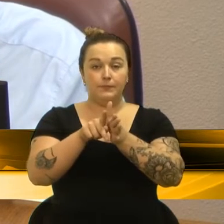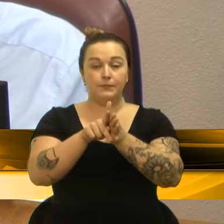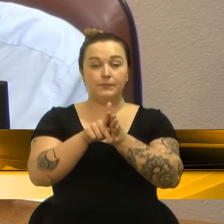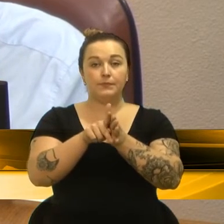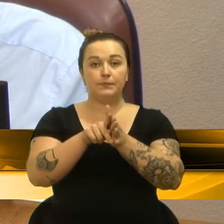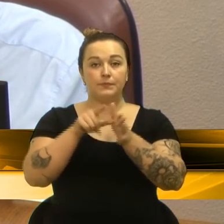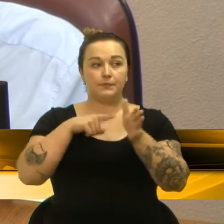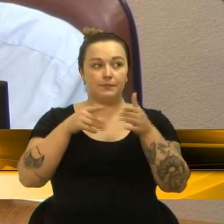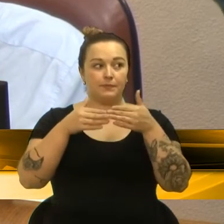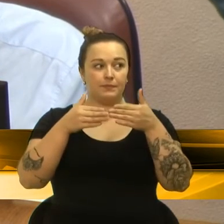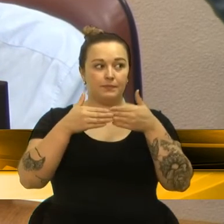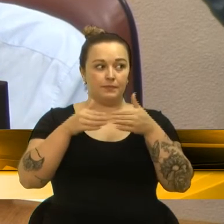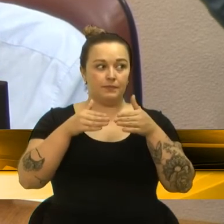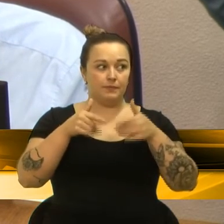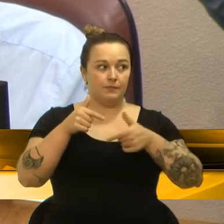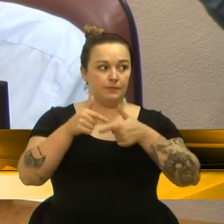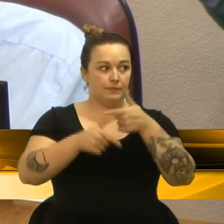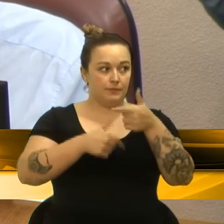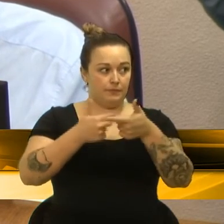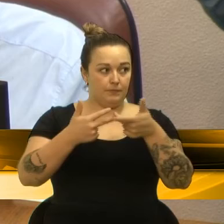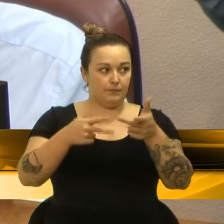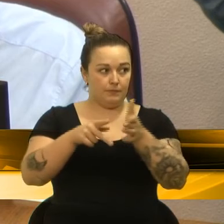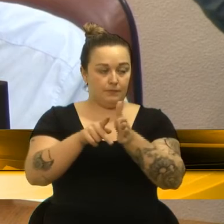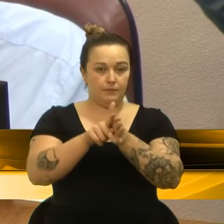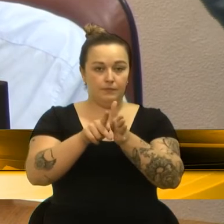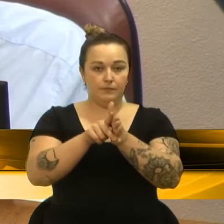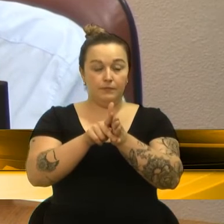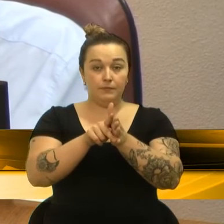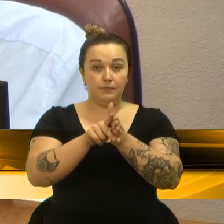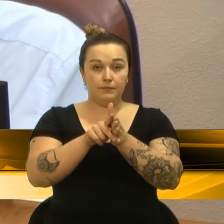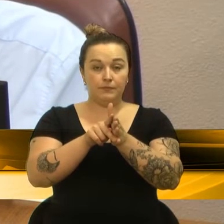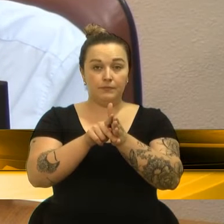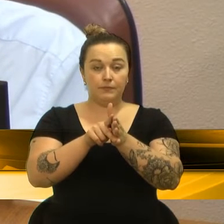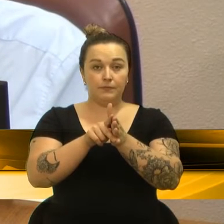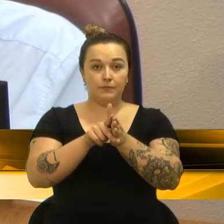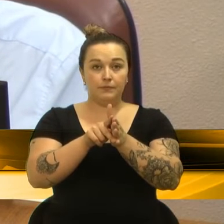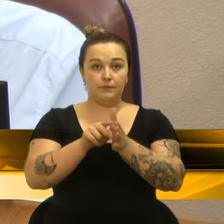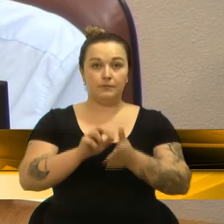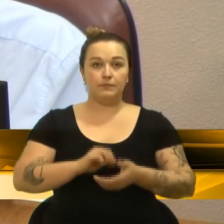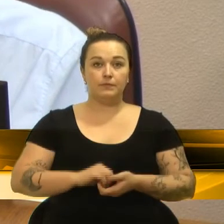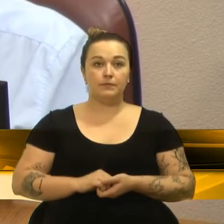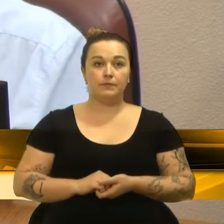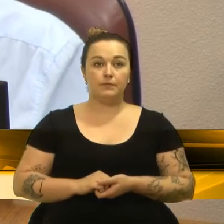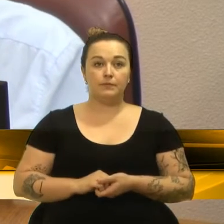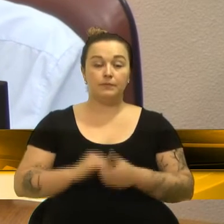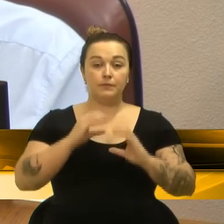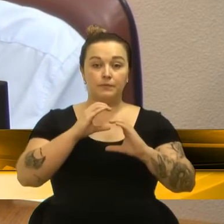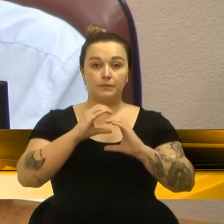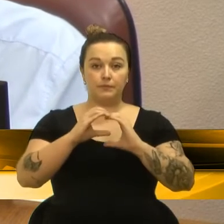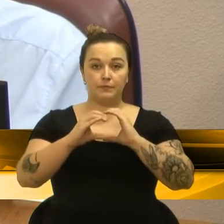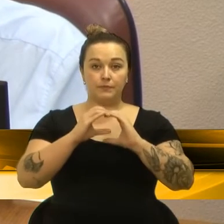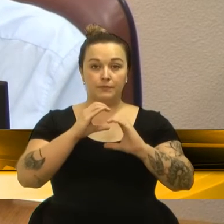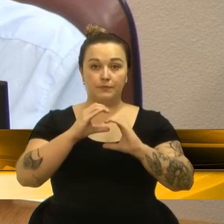abertura de serviço 130 mil, comunicação visual,